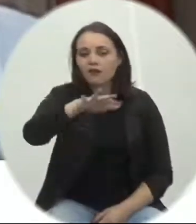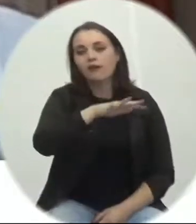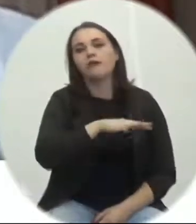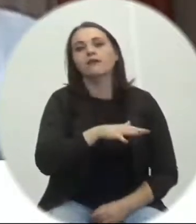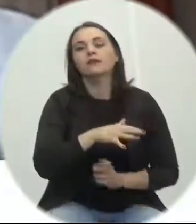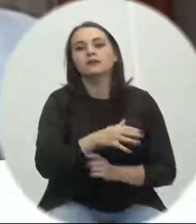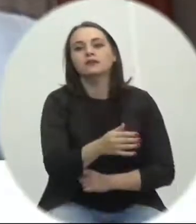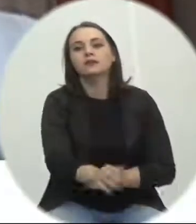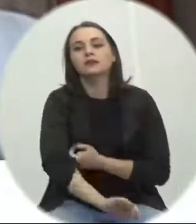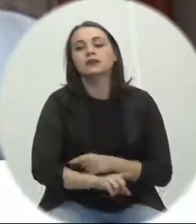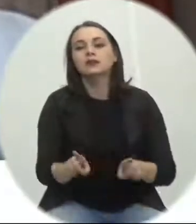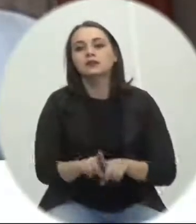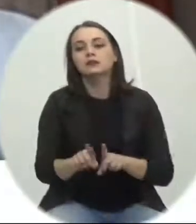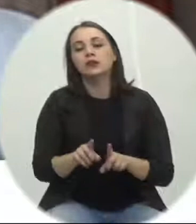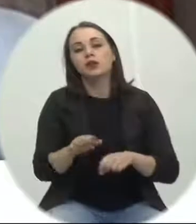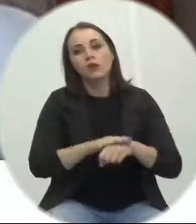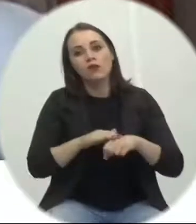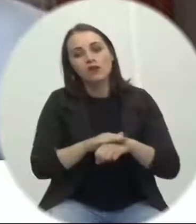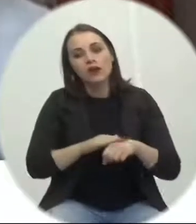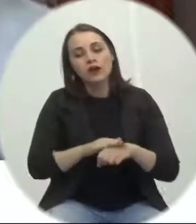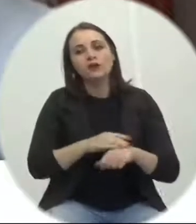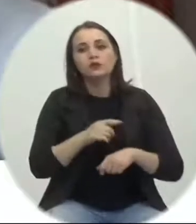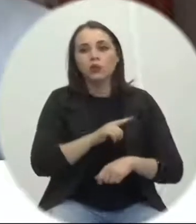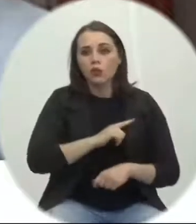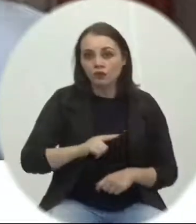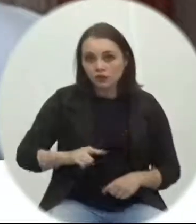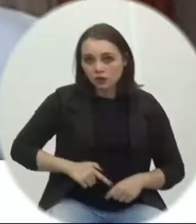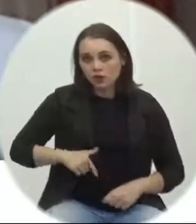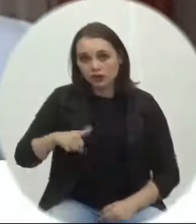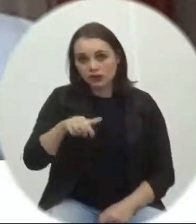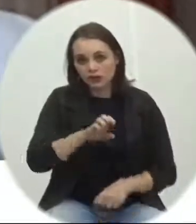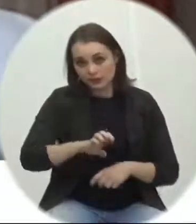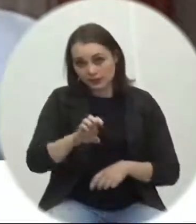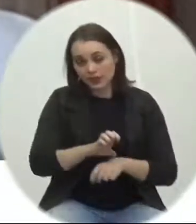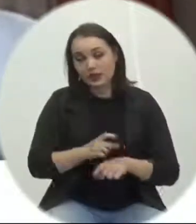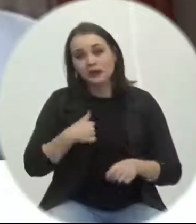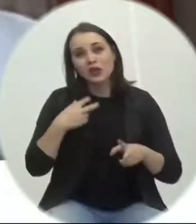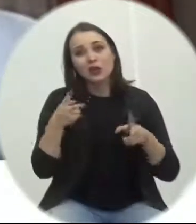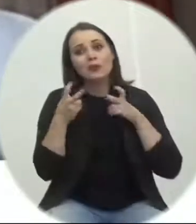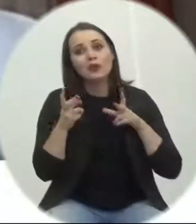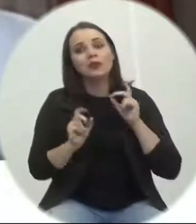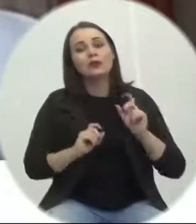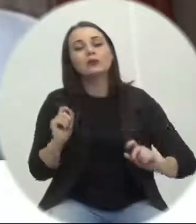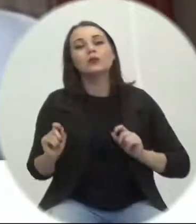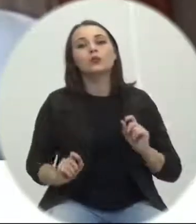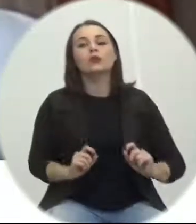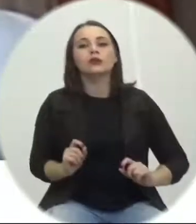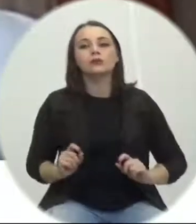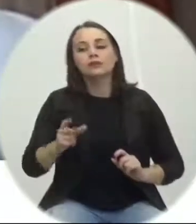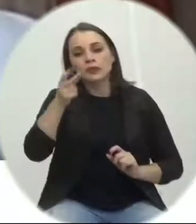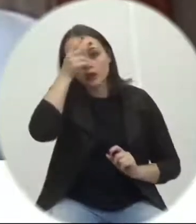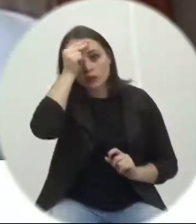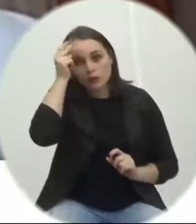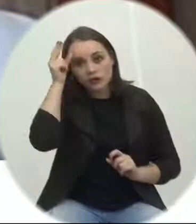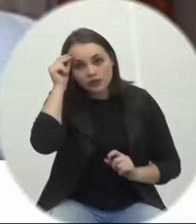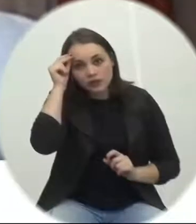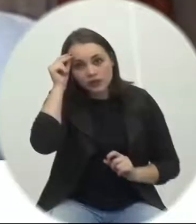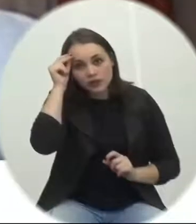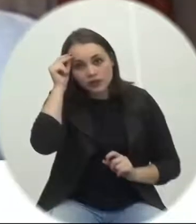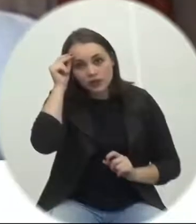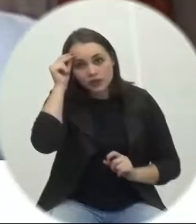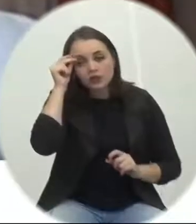Governador do Estado de Santa Catarina. E percebo que o que o prefeito vem argumentando,